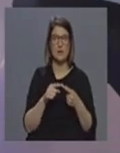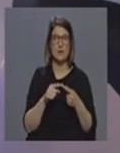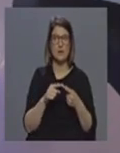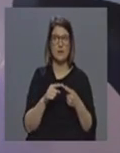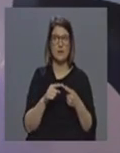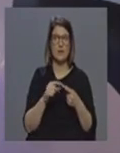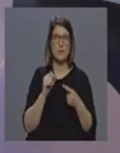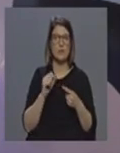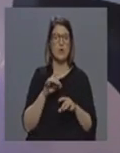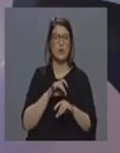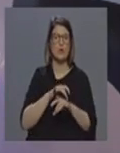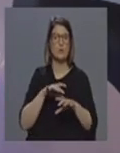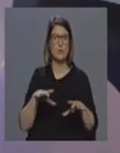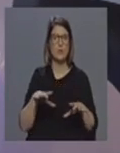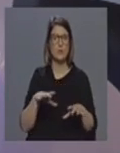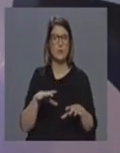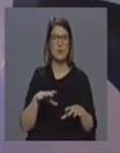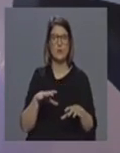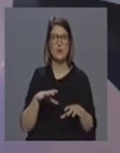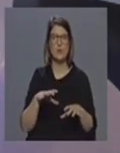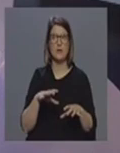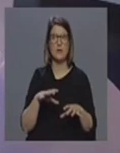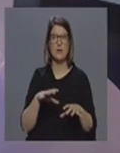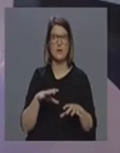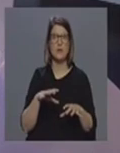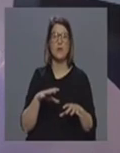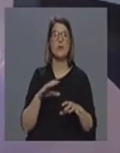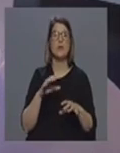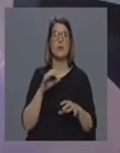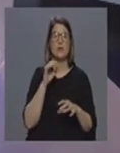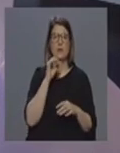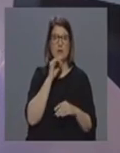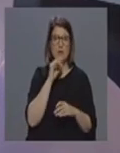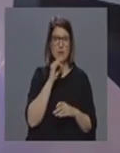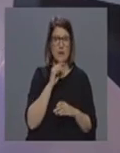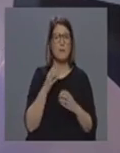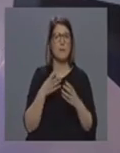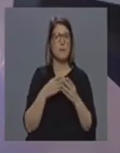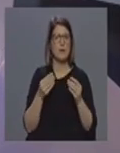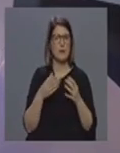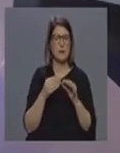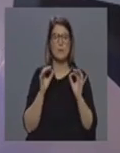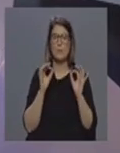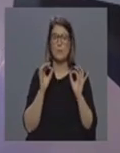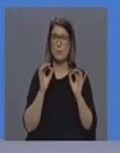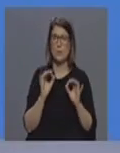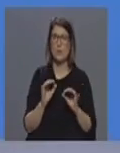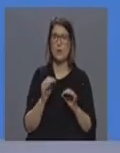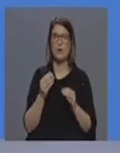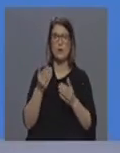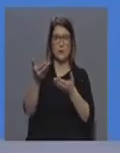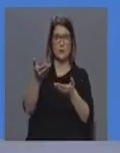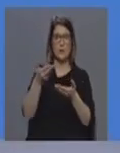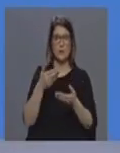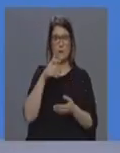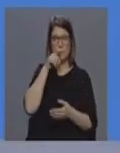hospital no H8 perfeitamente equipado e pronto a receber um doente